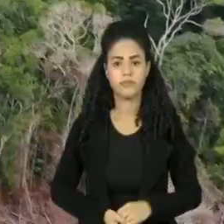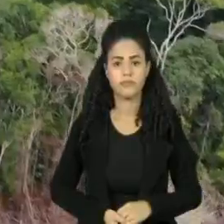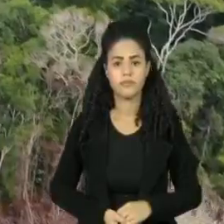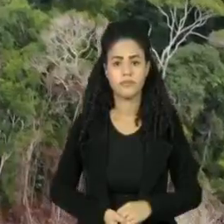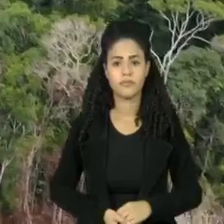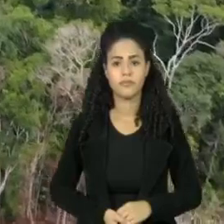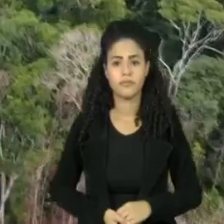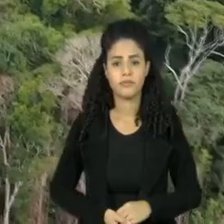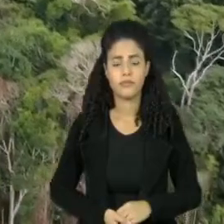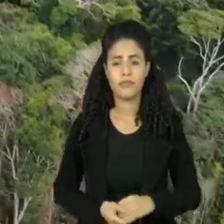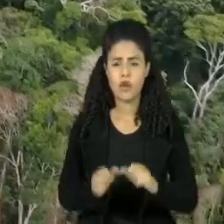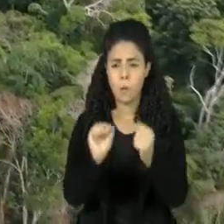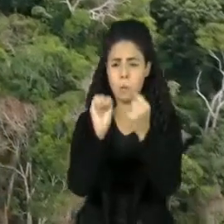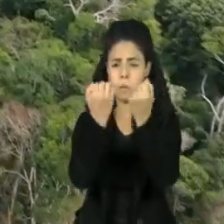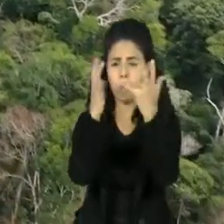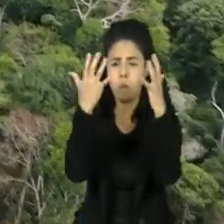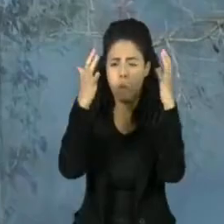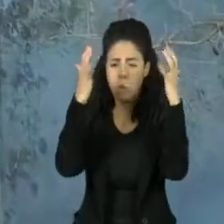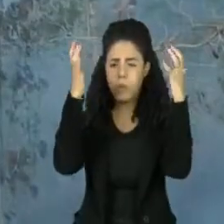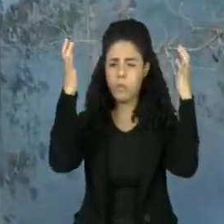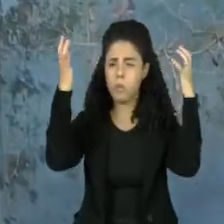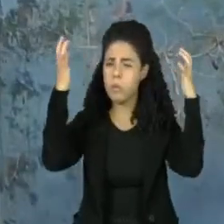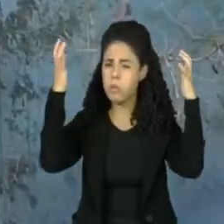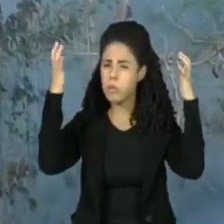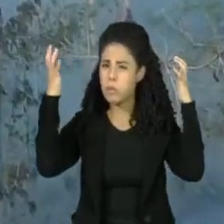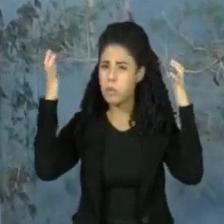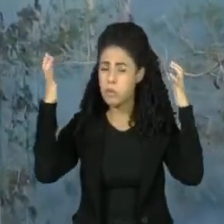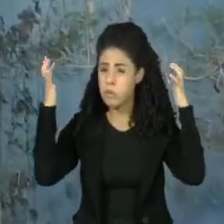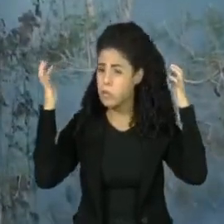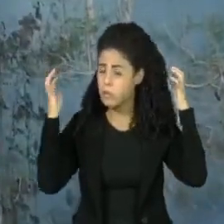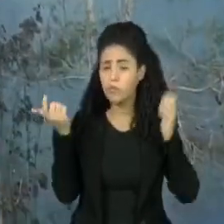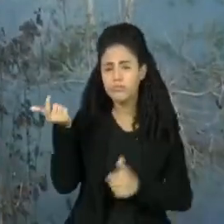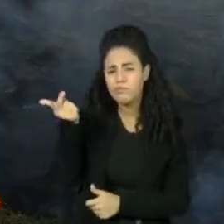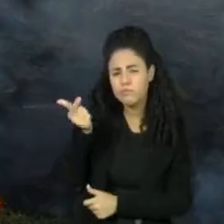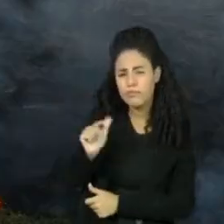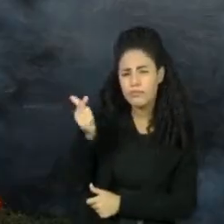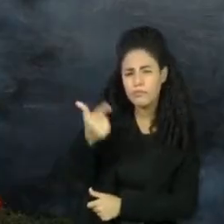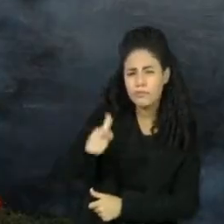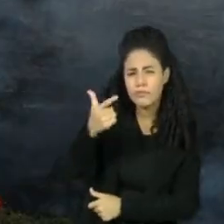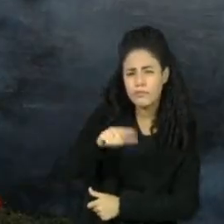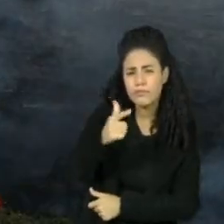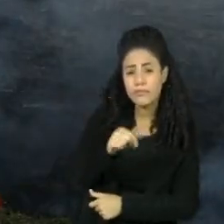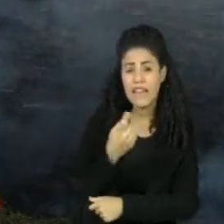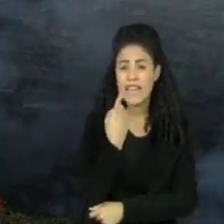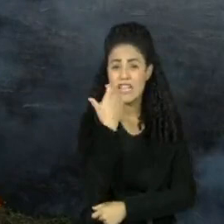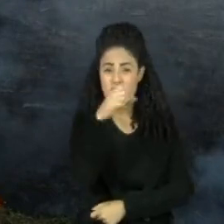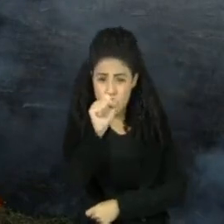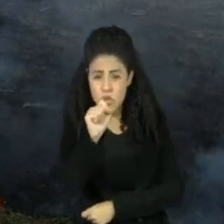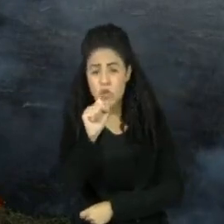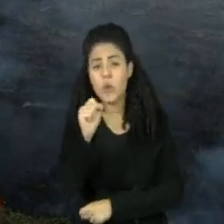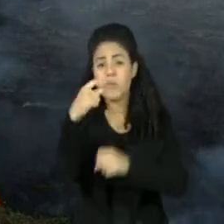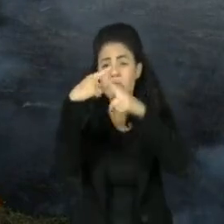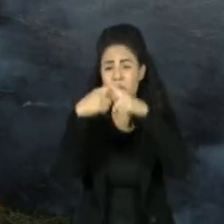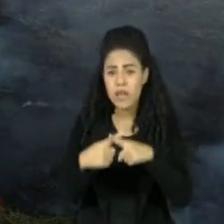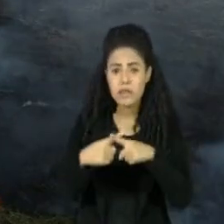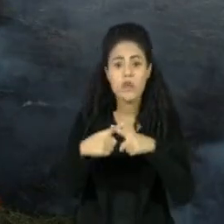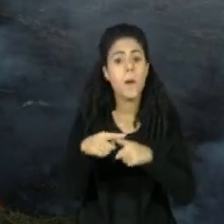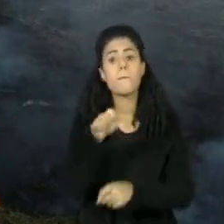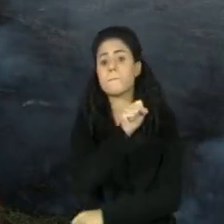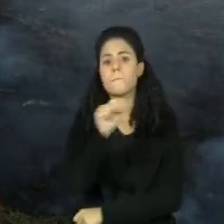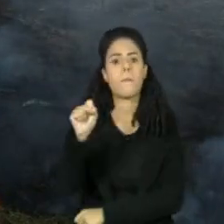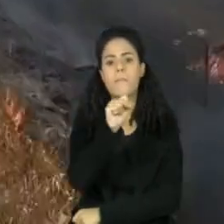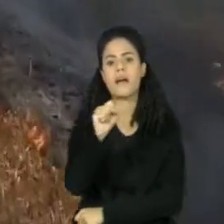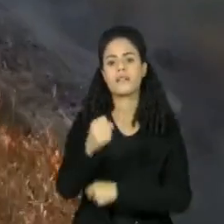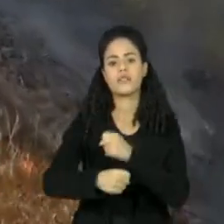Na maior floresta tropical do mundo, essa cena se repetiu, em média, 18 vezes por segundo em